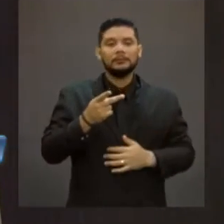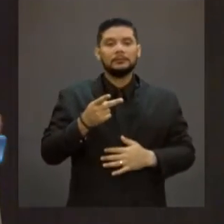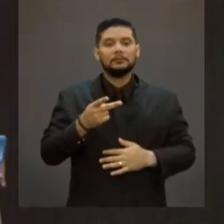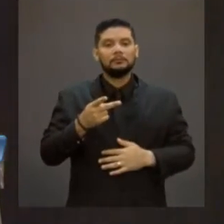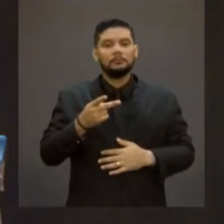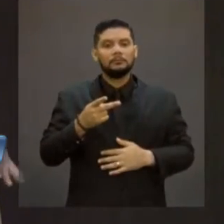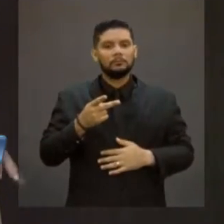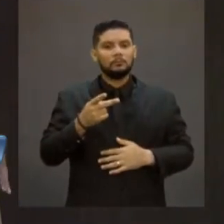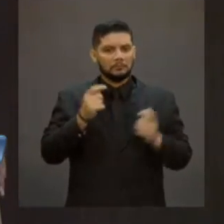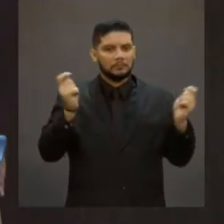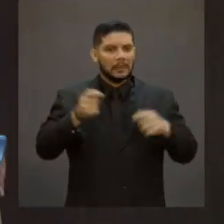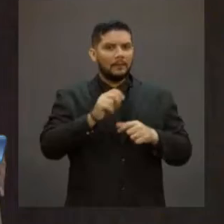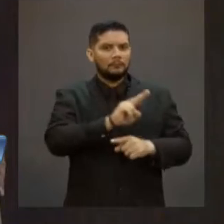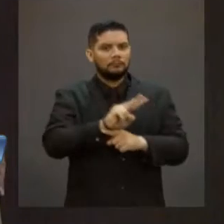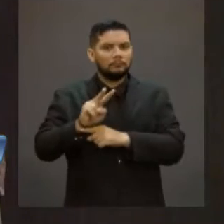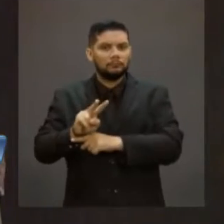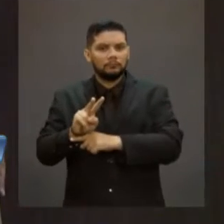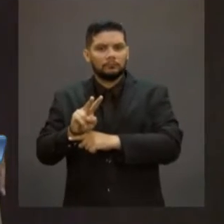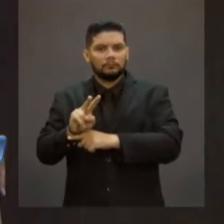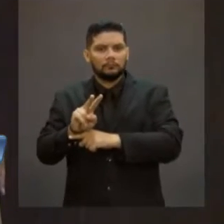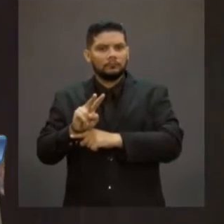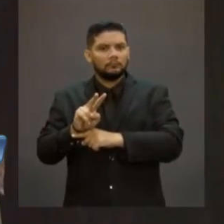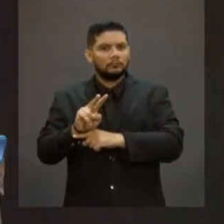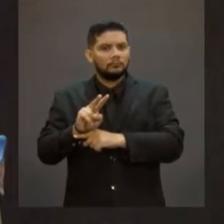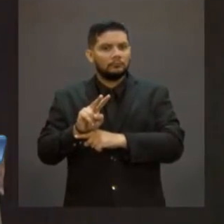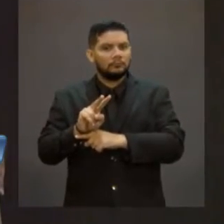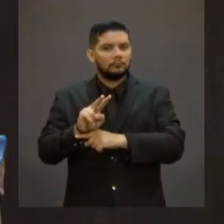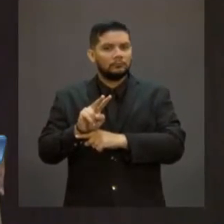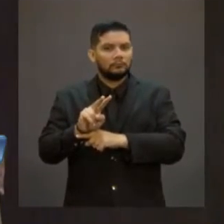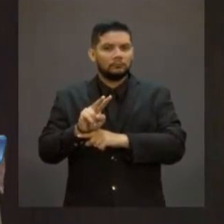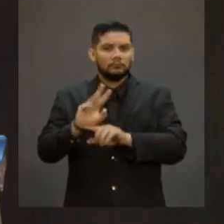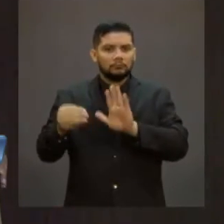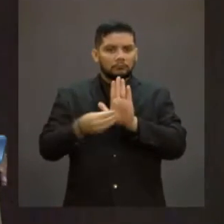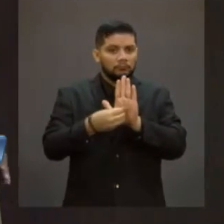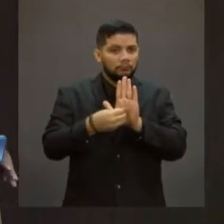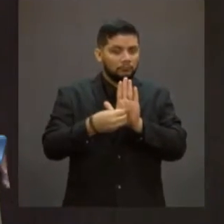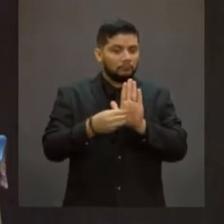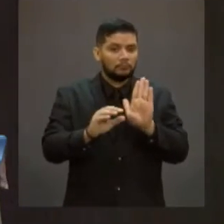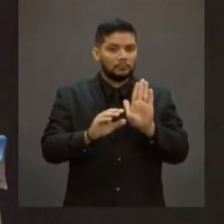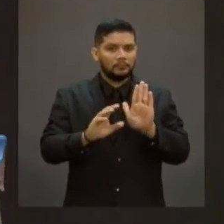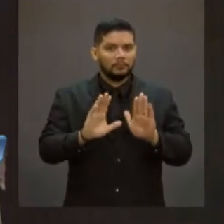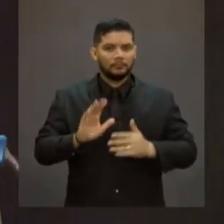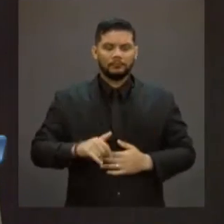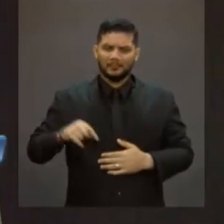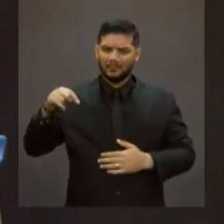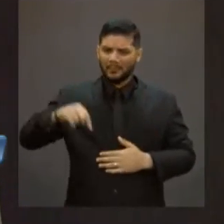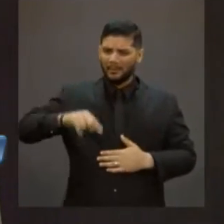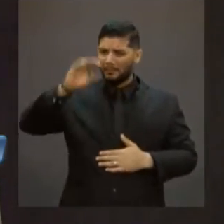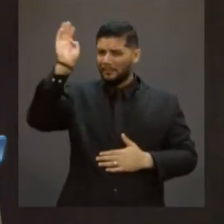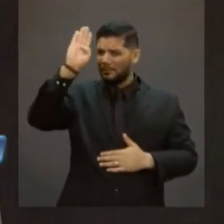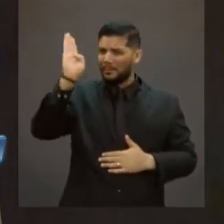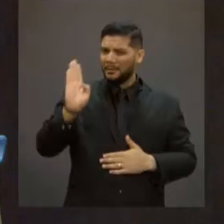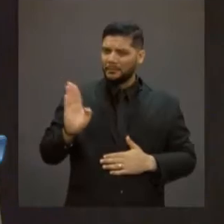Portanto, esse abuso que acontece no Brasil, sucessivamente,